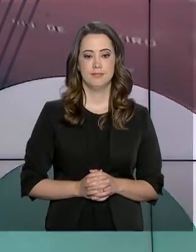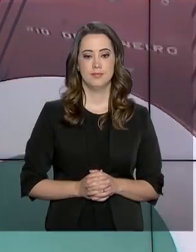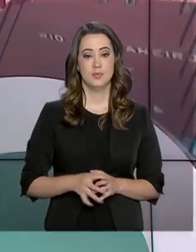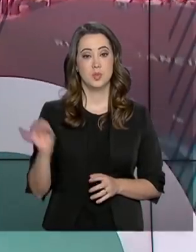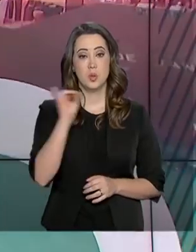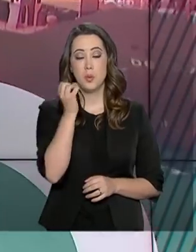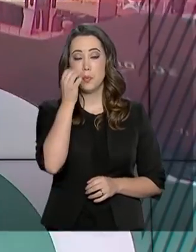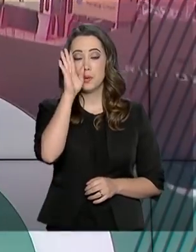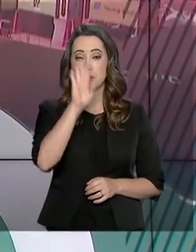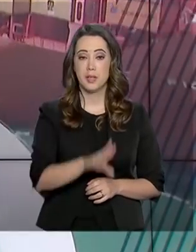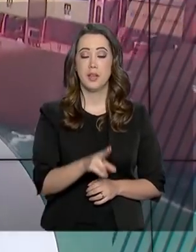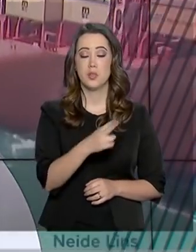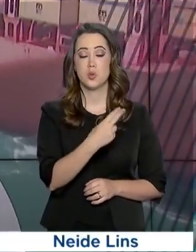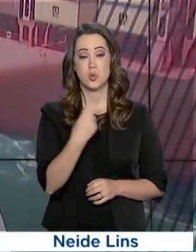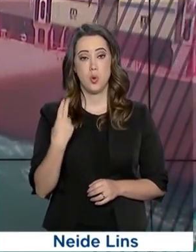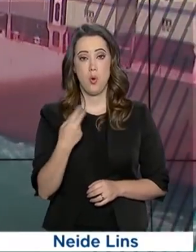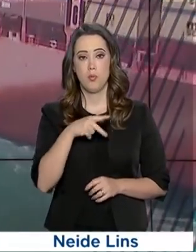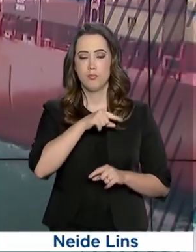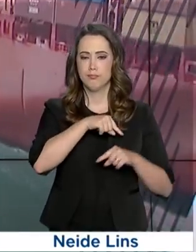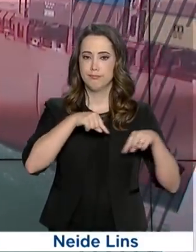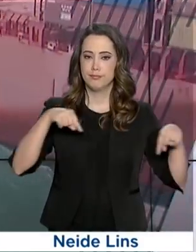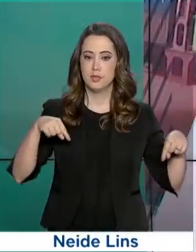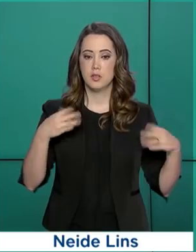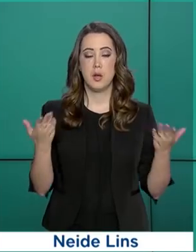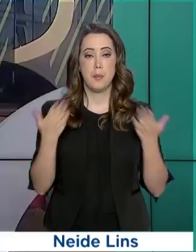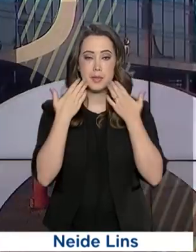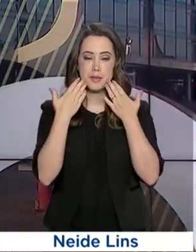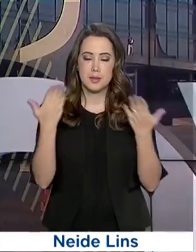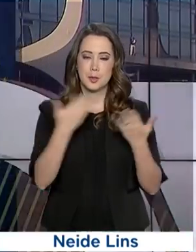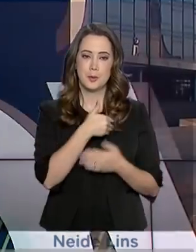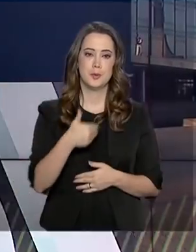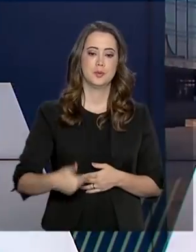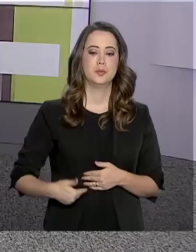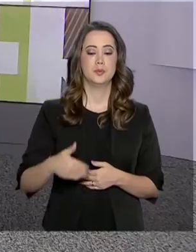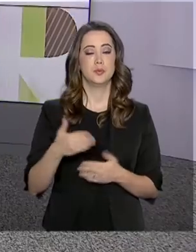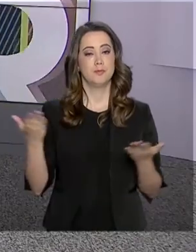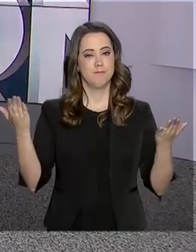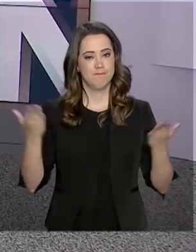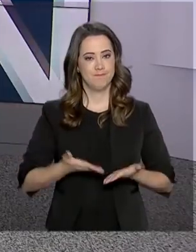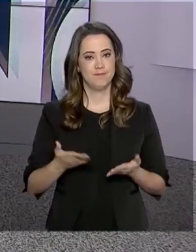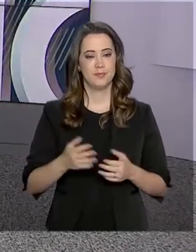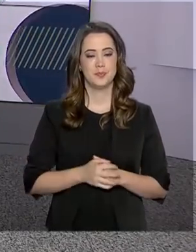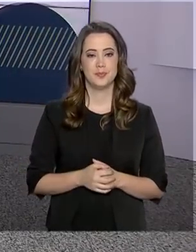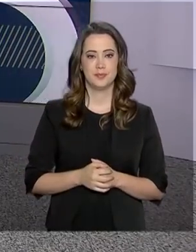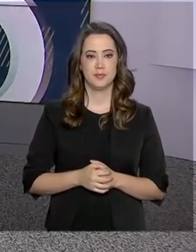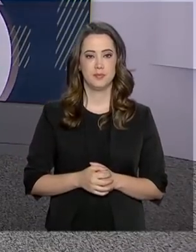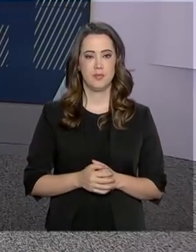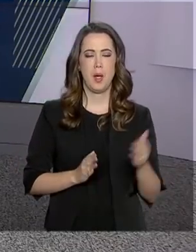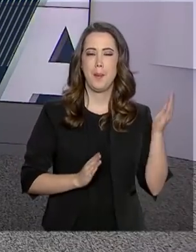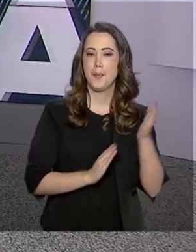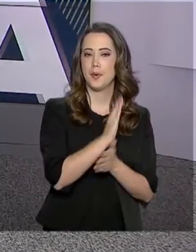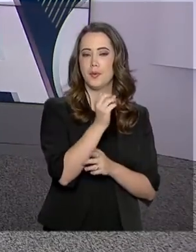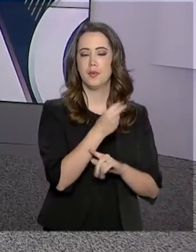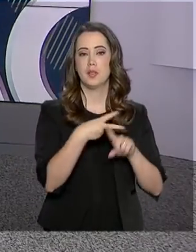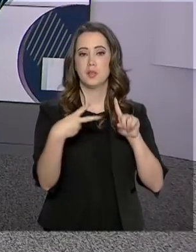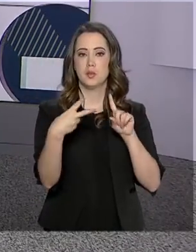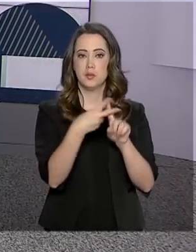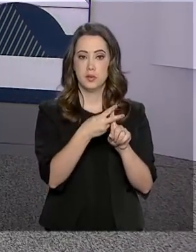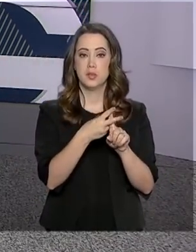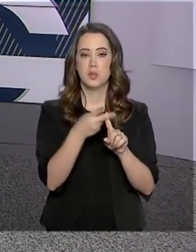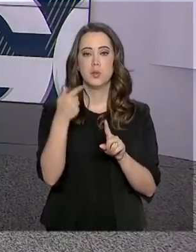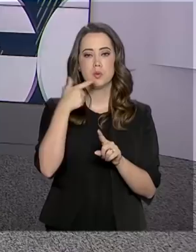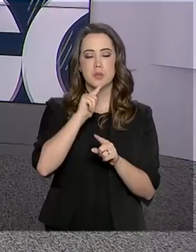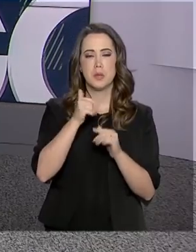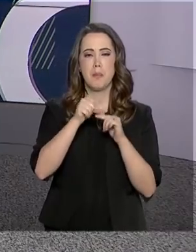Olá, boa tarde, eu sou Roberto Camargo e estamos no ar com o Governo Agora. Aprovar a nova Previdência e conquistar mais